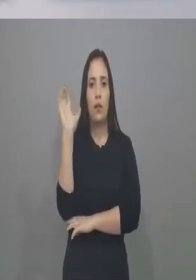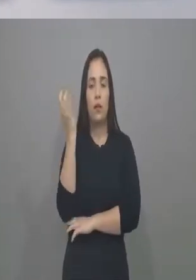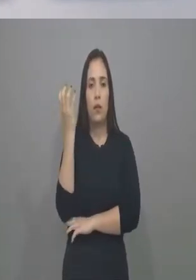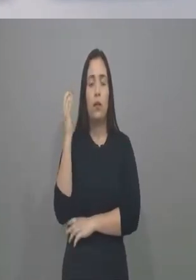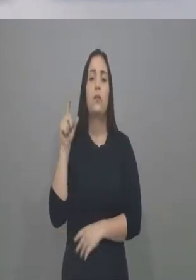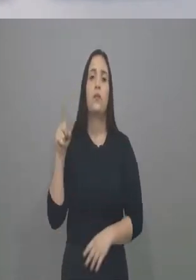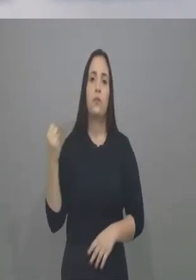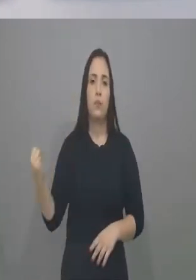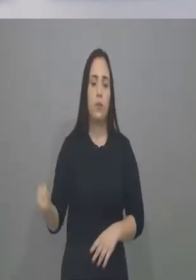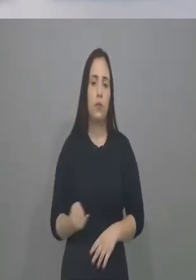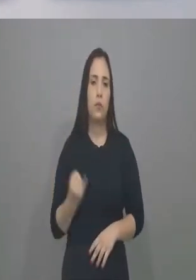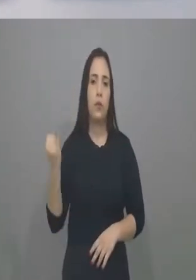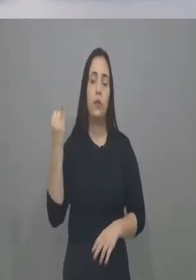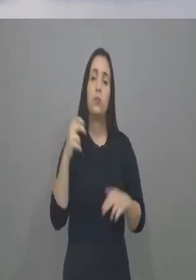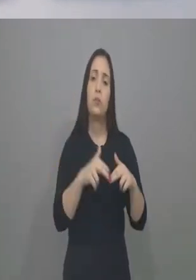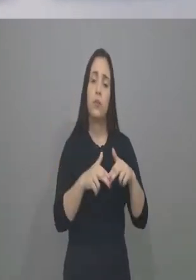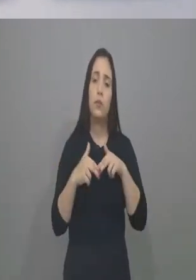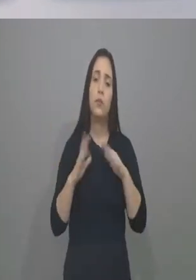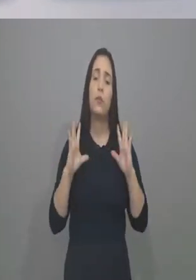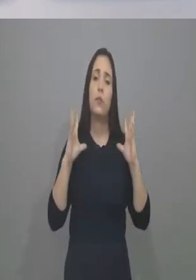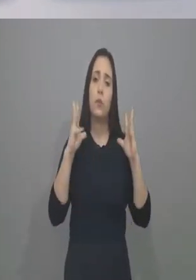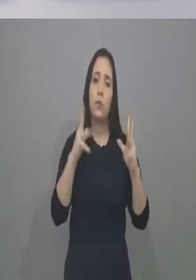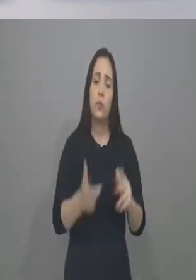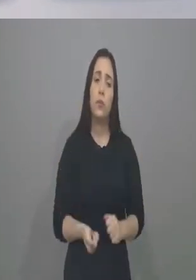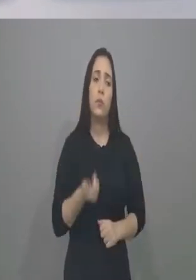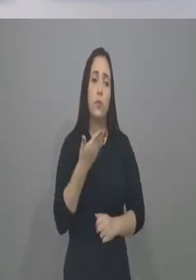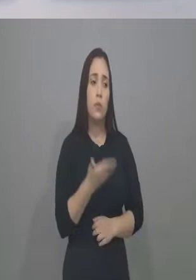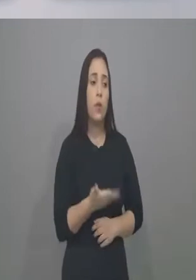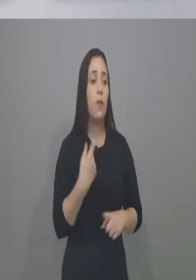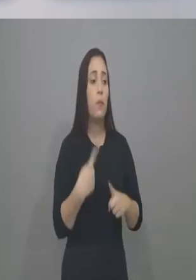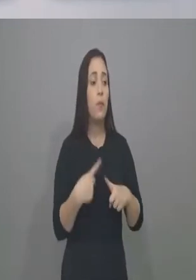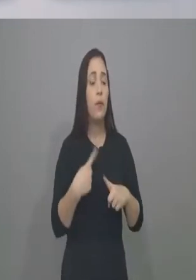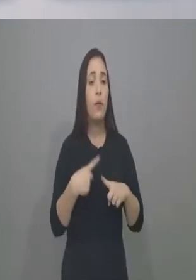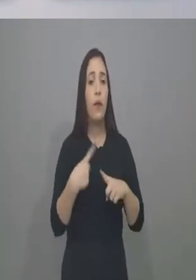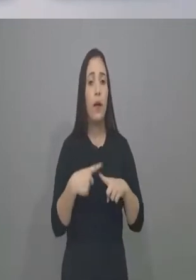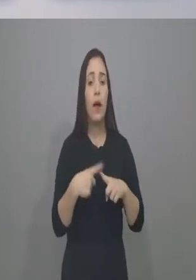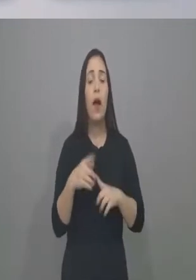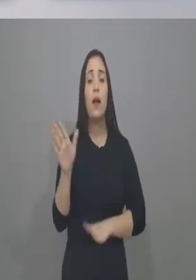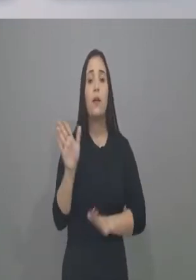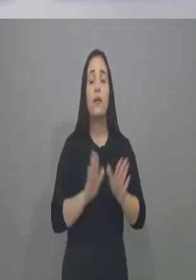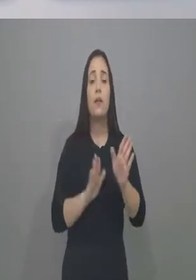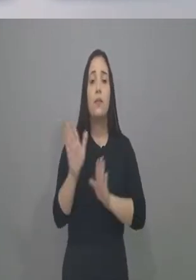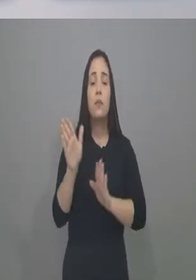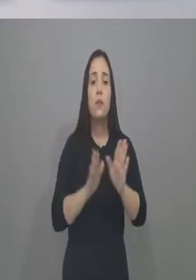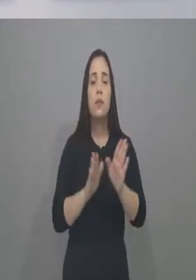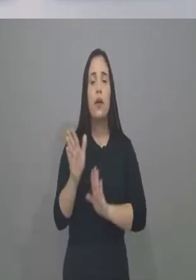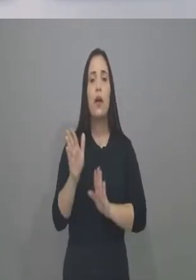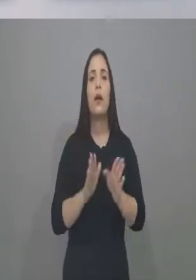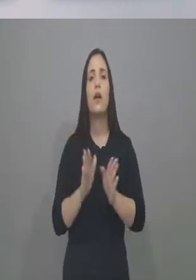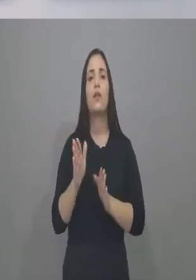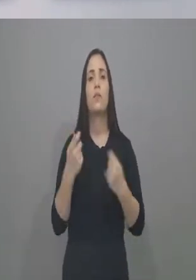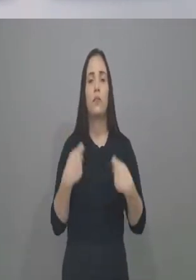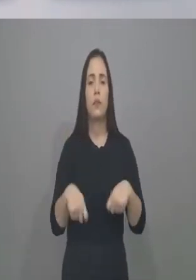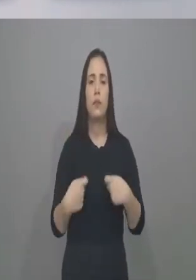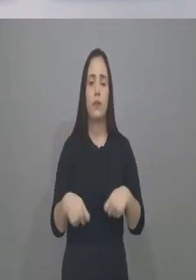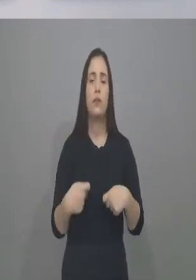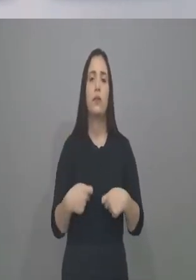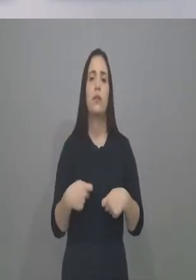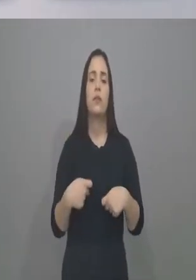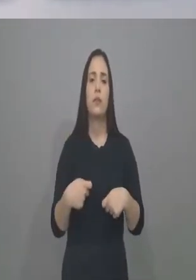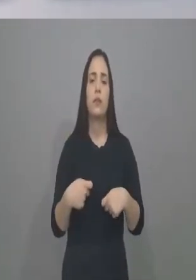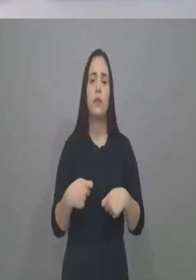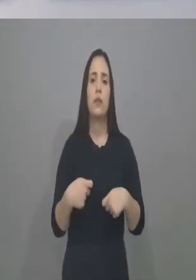Muito importante isso aí. Tudo isso, Carlos Federico, por quê? Porque a sensibilidade do que a gente vê é